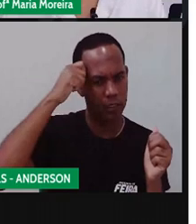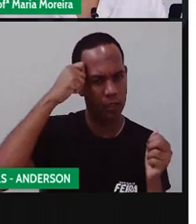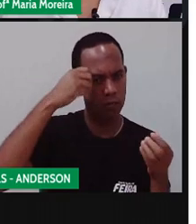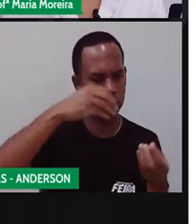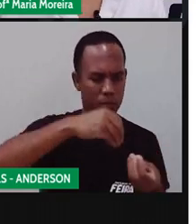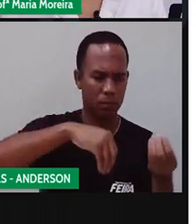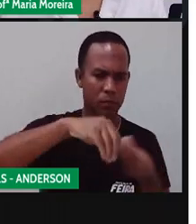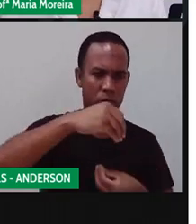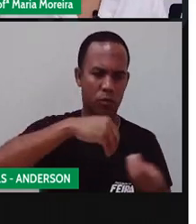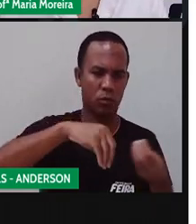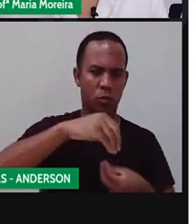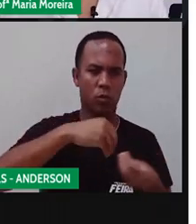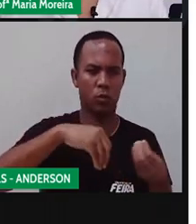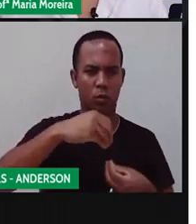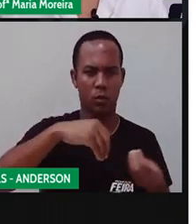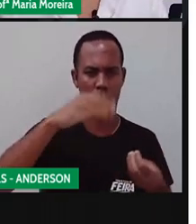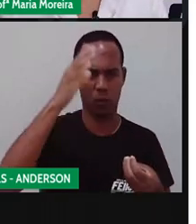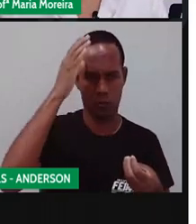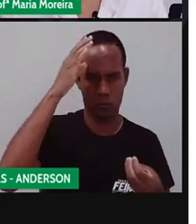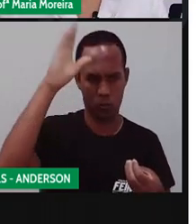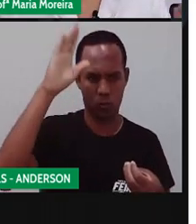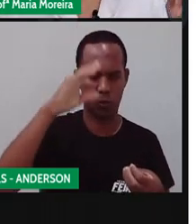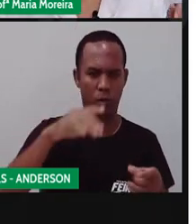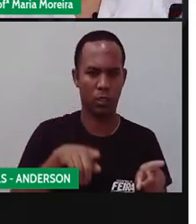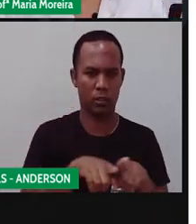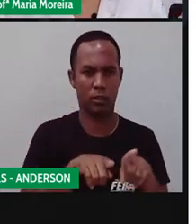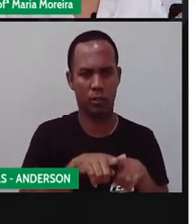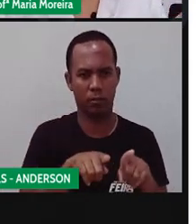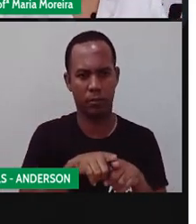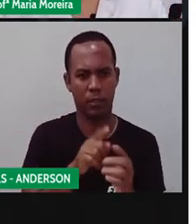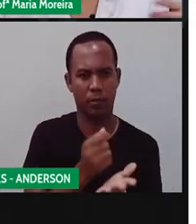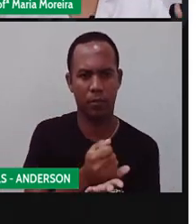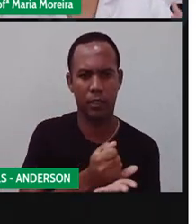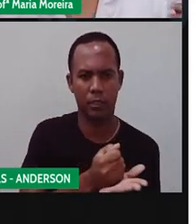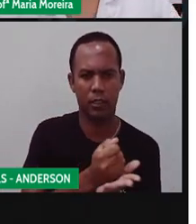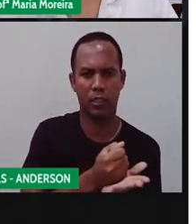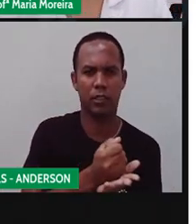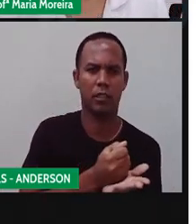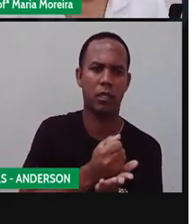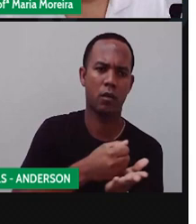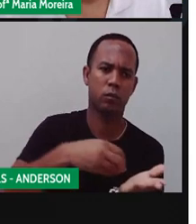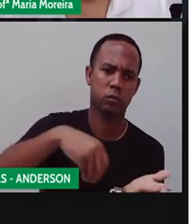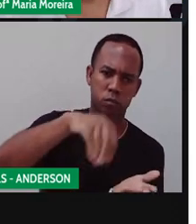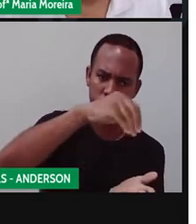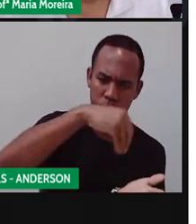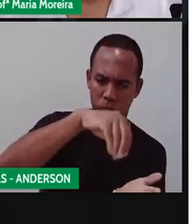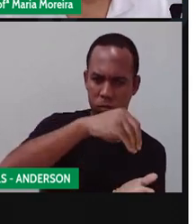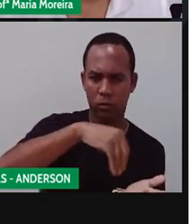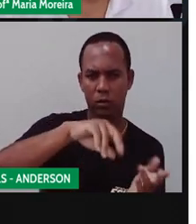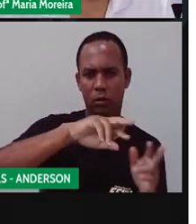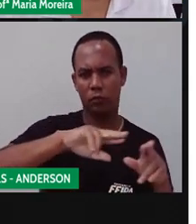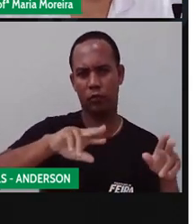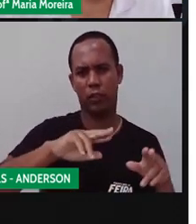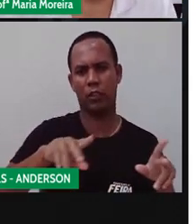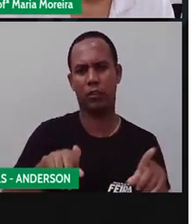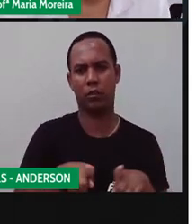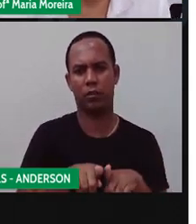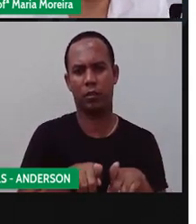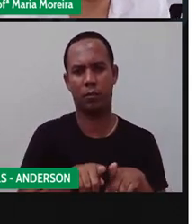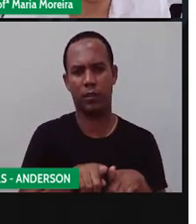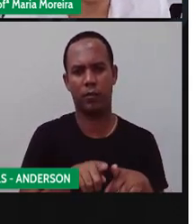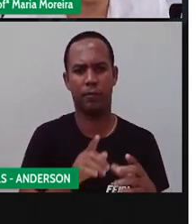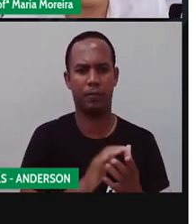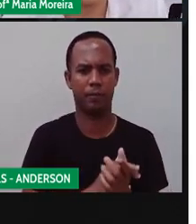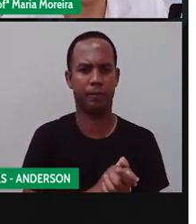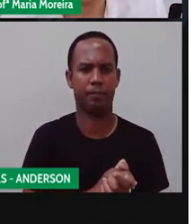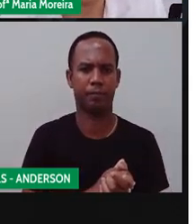o quê? Algumas medicações, né? Na verdade, não convencionais. Popular, dessa medicina popular.